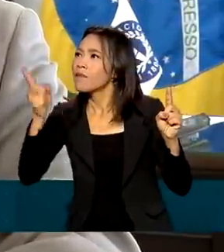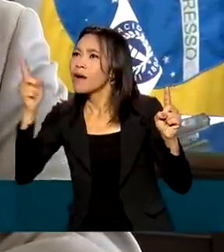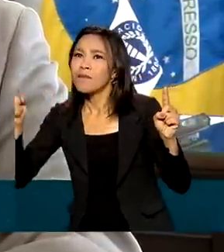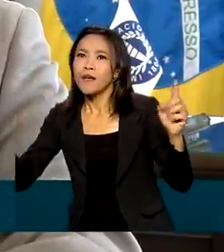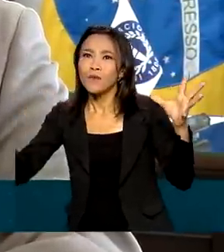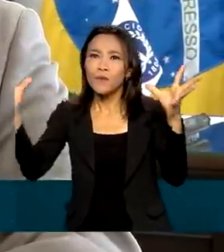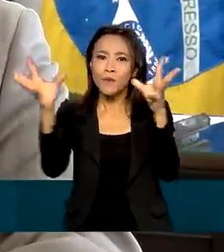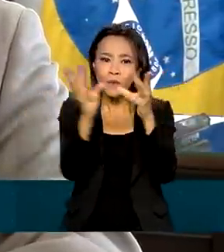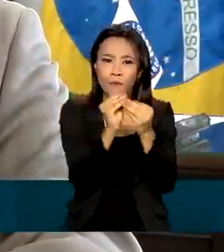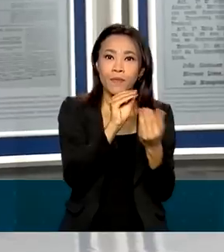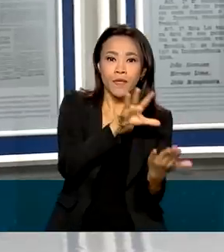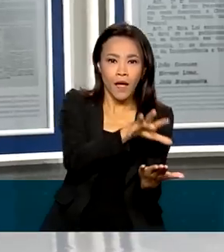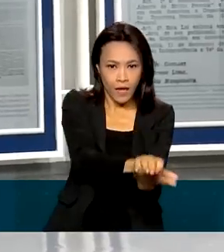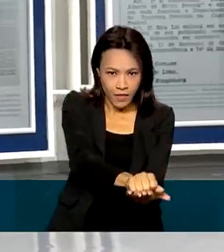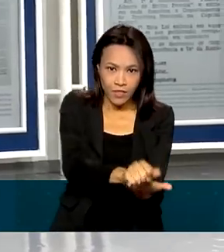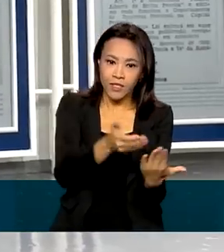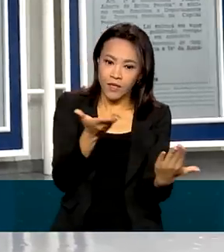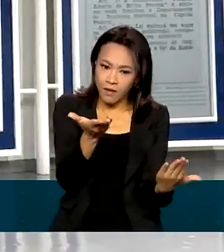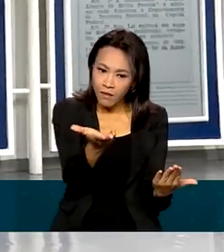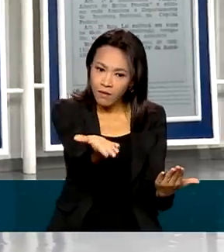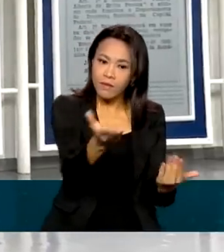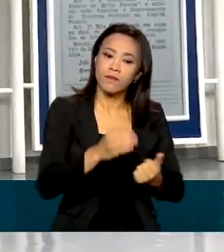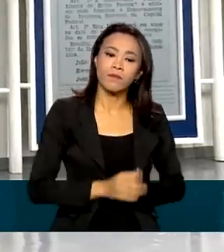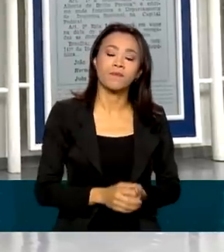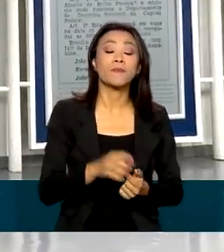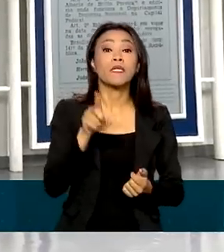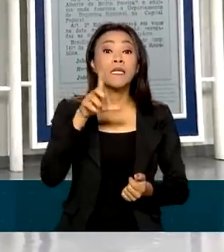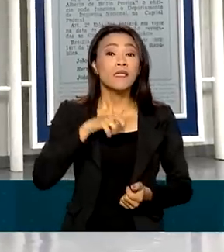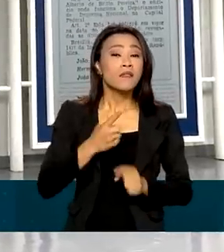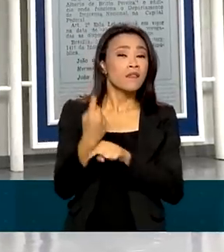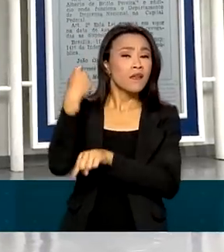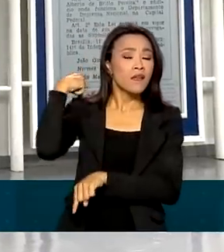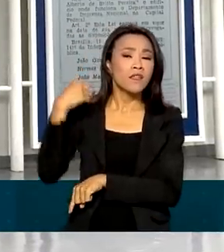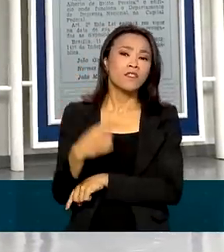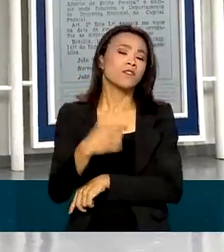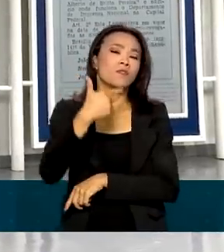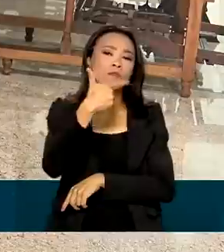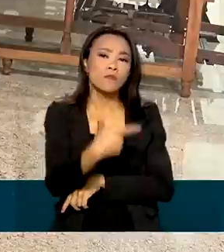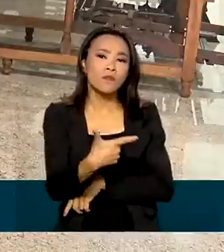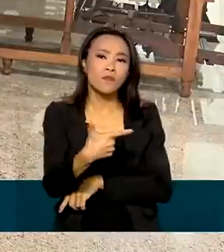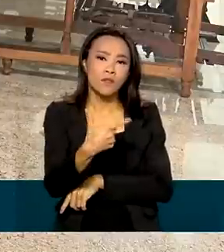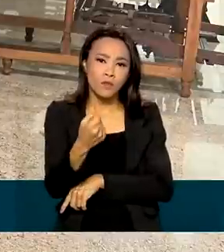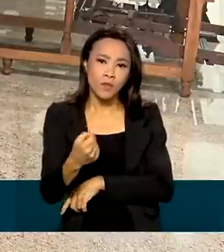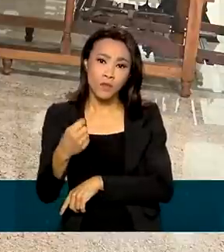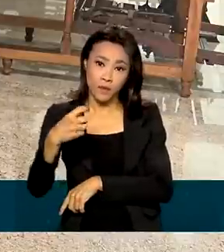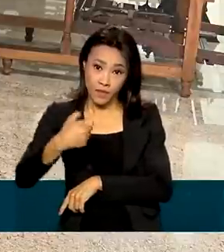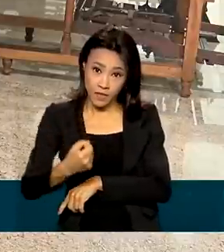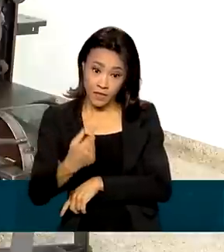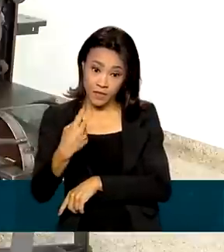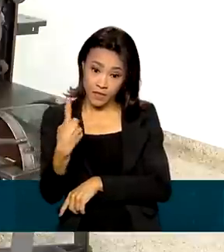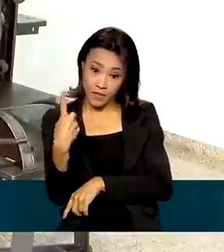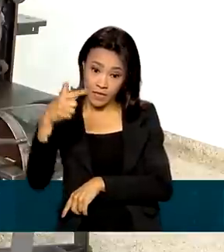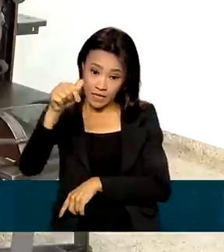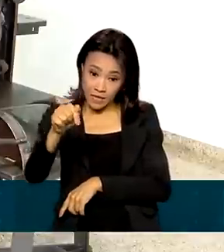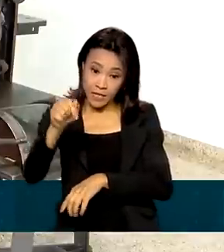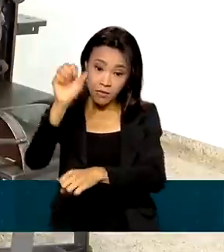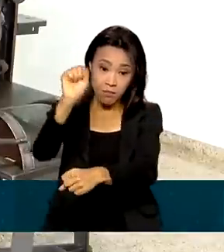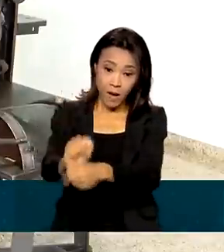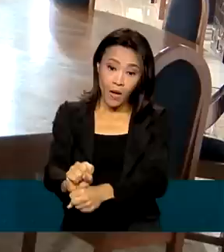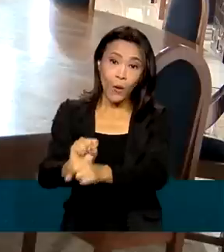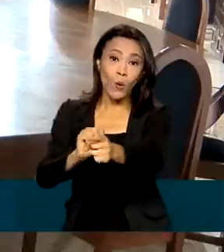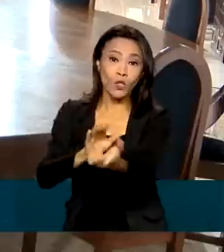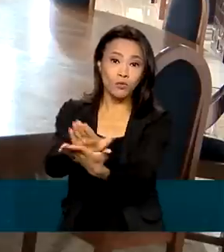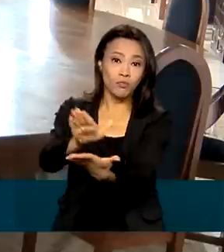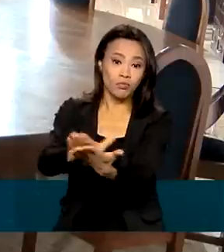Oficial registrou. Desde 2017, o Jornal em Papel foi aposentado e o antigo maquinário virou peça do